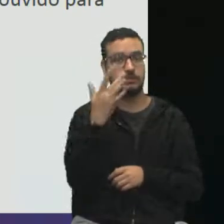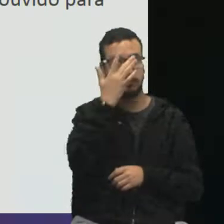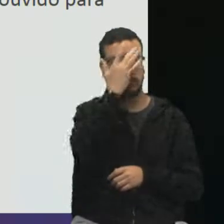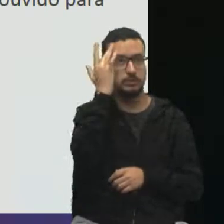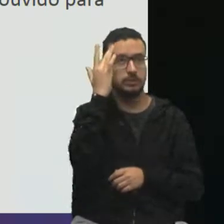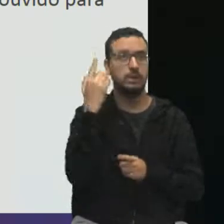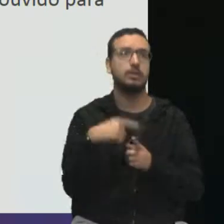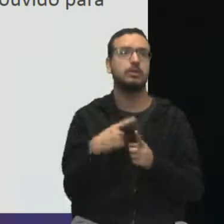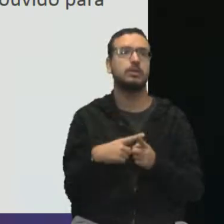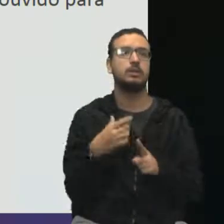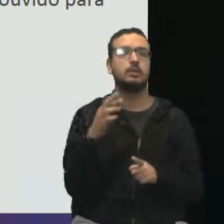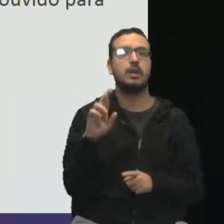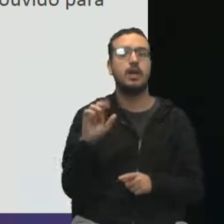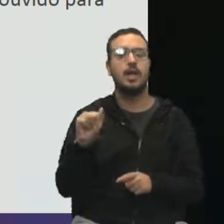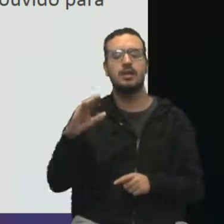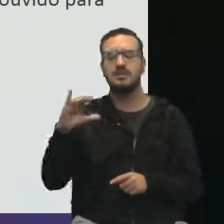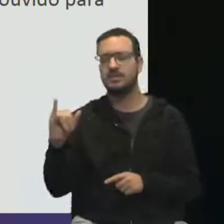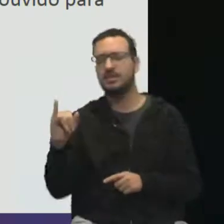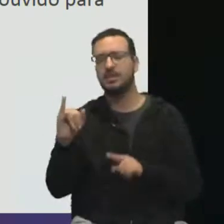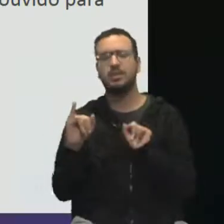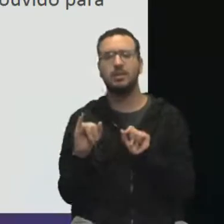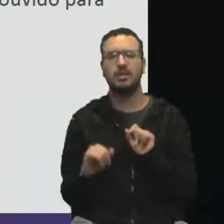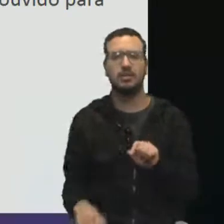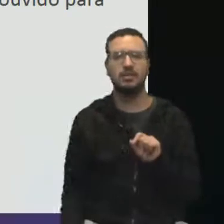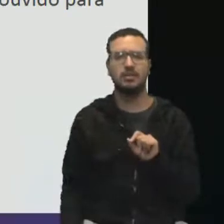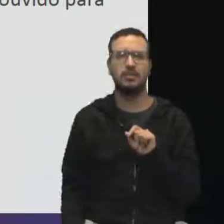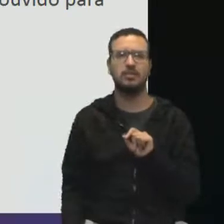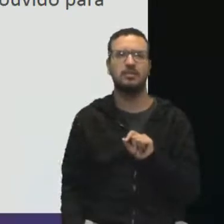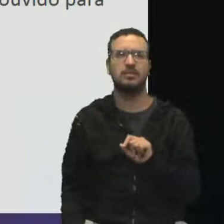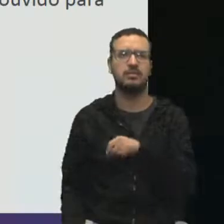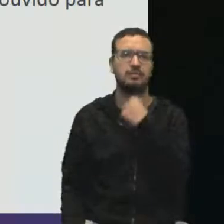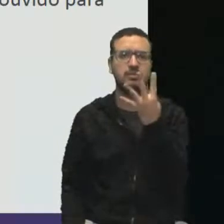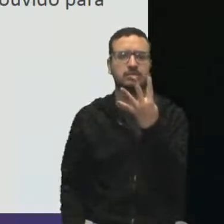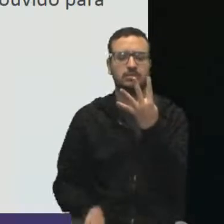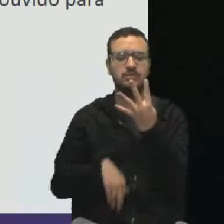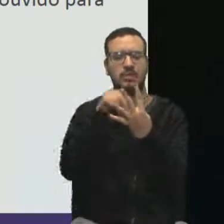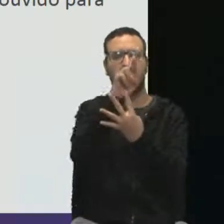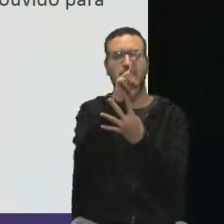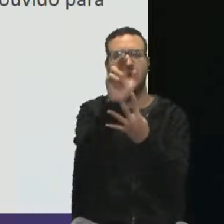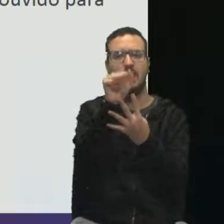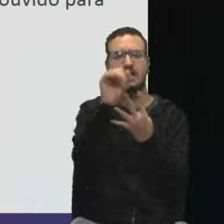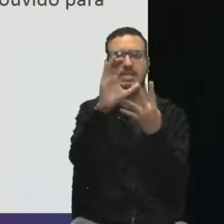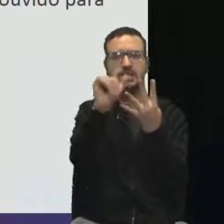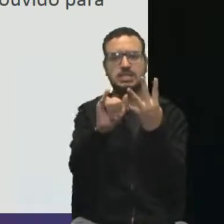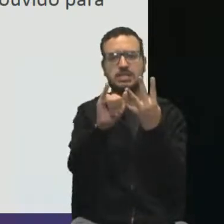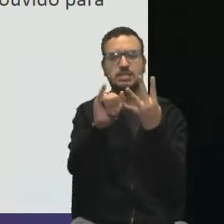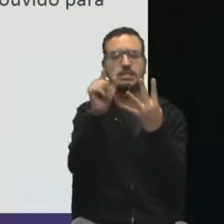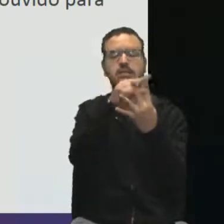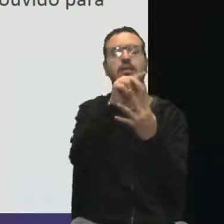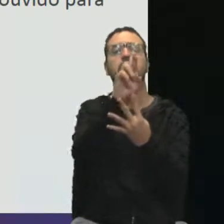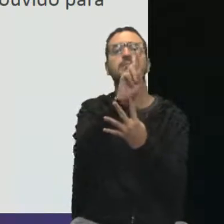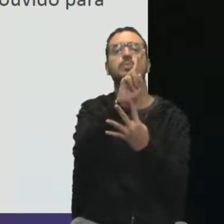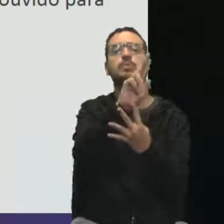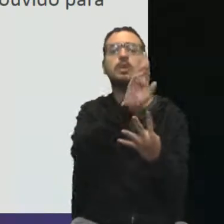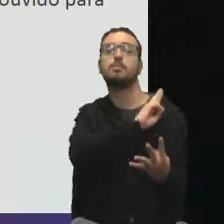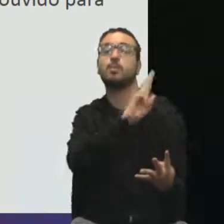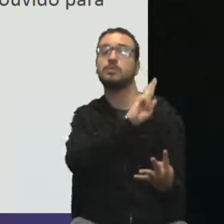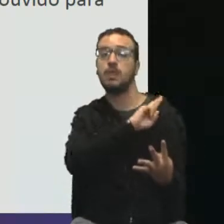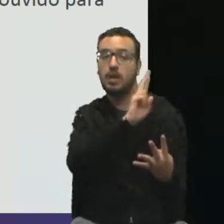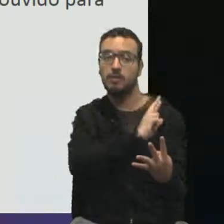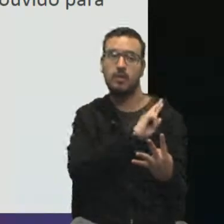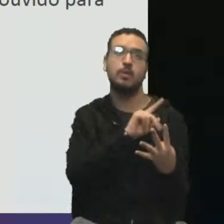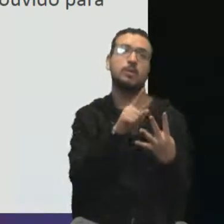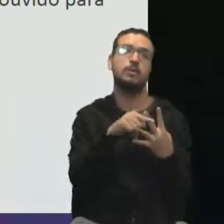RACI ou RACI? É a matriz que determina quem é o responsável por aquela tarefa no projeto.